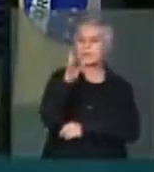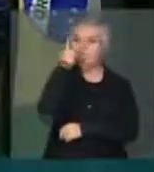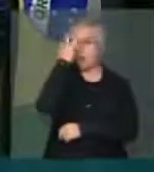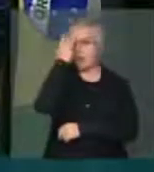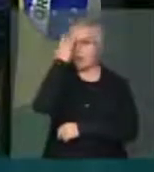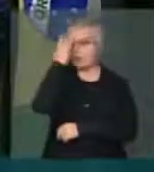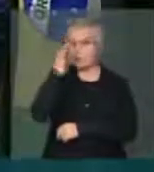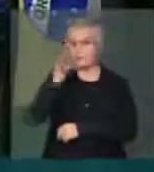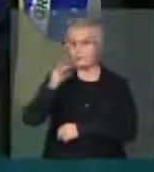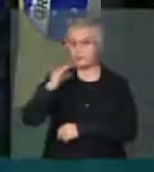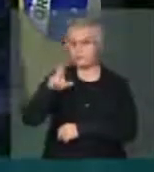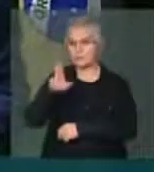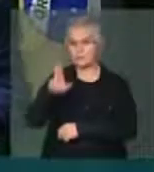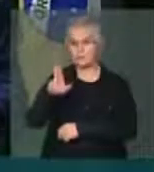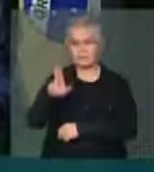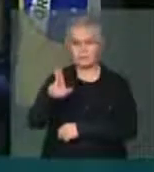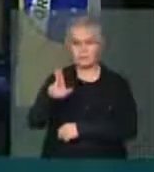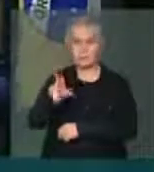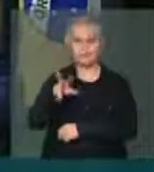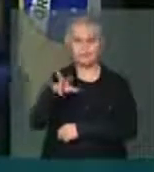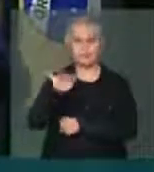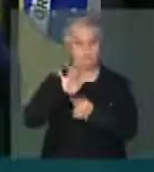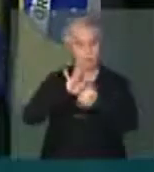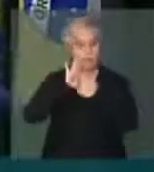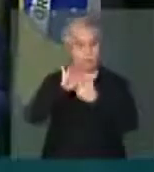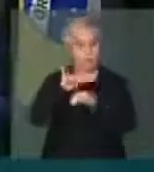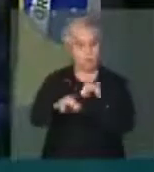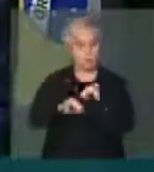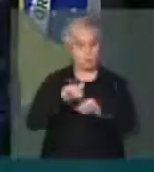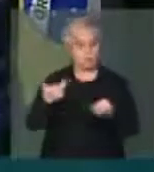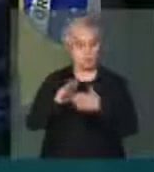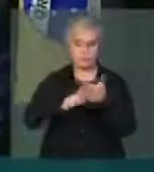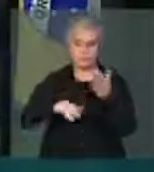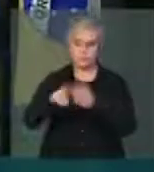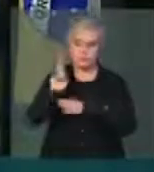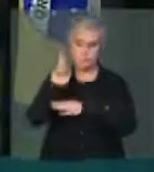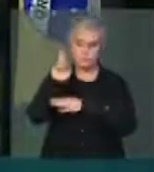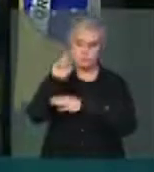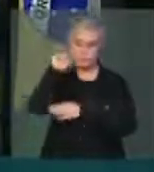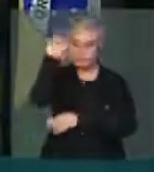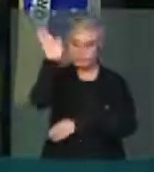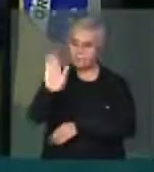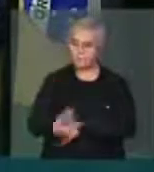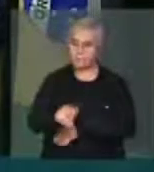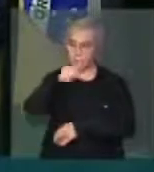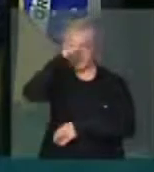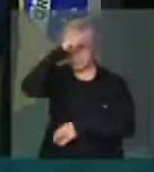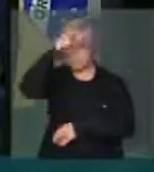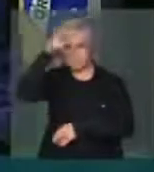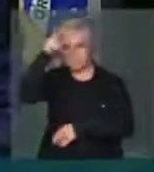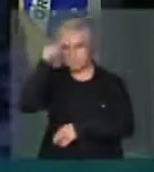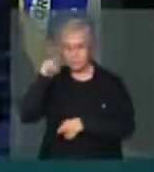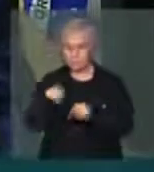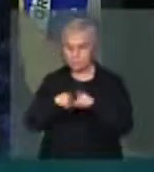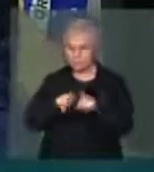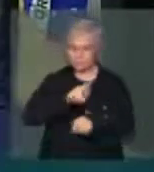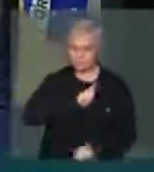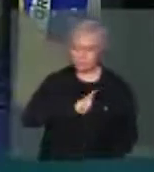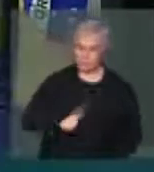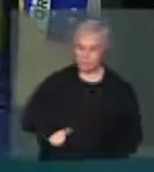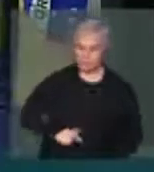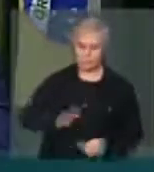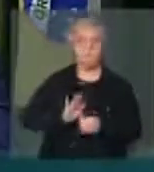o Tribunal de Contas da União vai sinalizar para os demais gestores brasileiros prefeitos e governadores